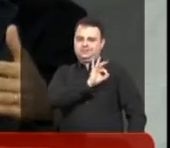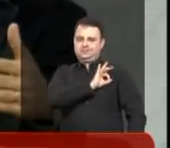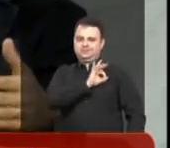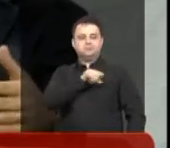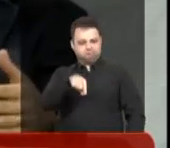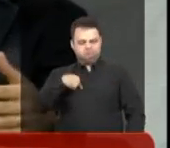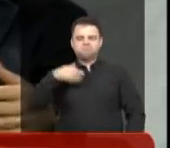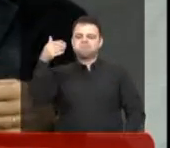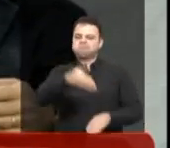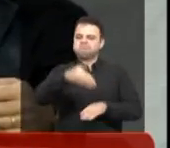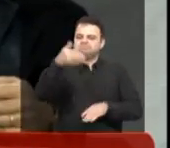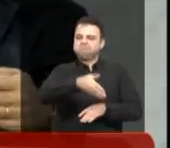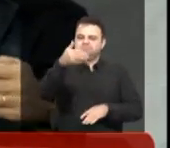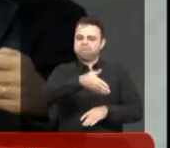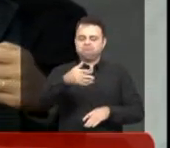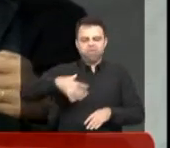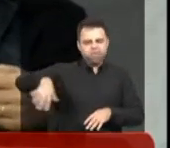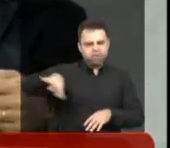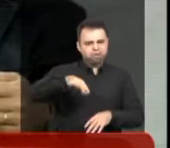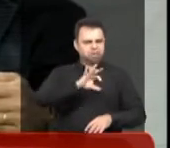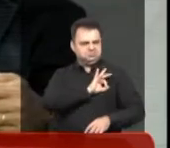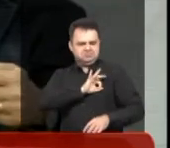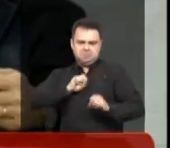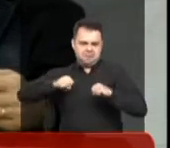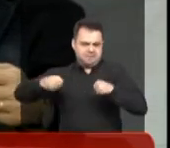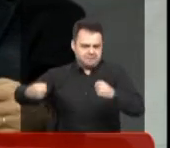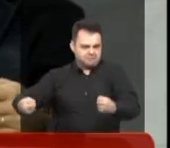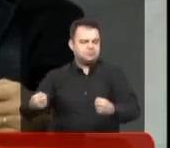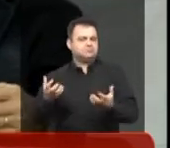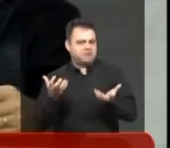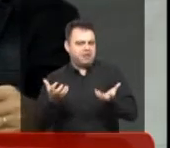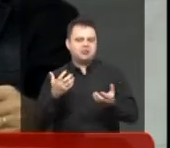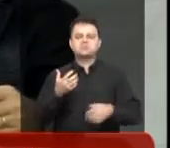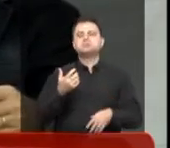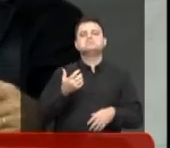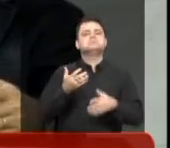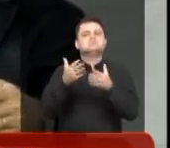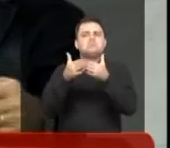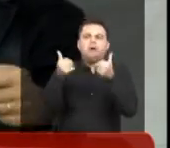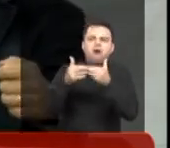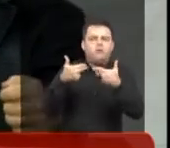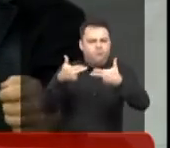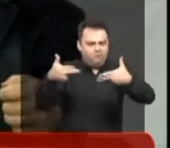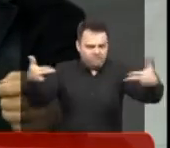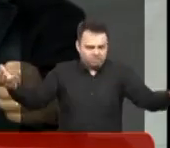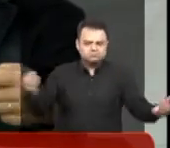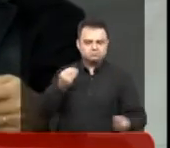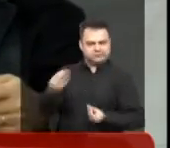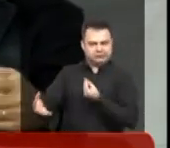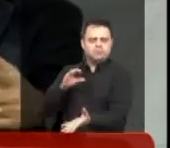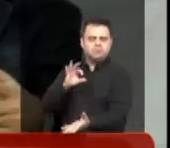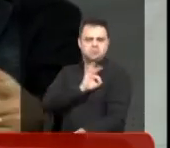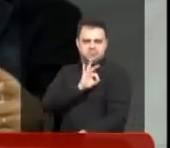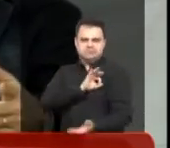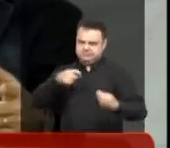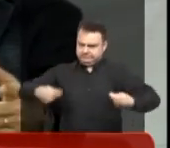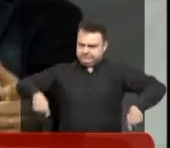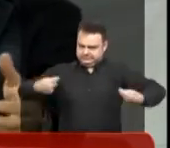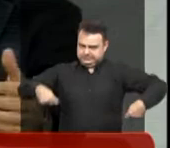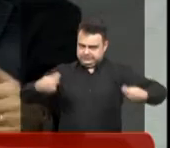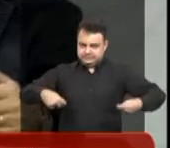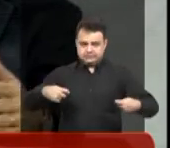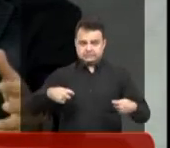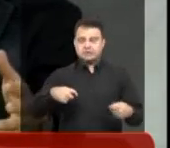sempre fui um defensor da categoria e vim a reivindicar recursos. Porque quando os servidores iam pedir